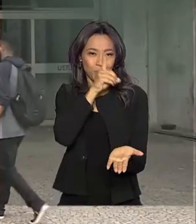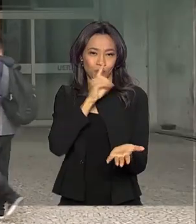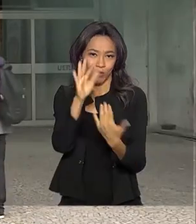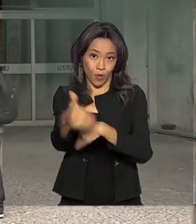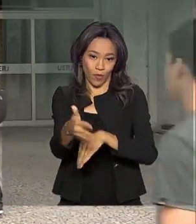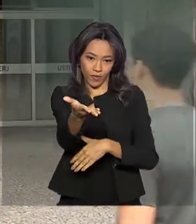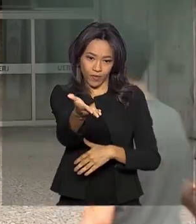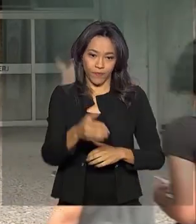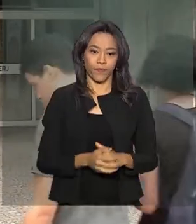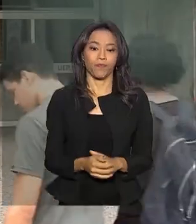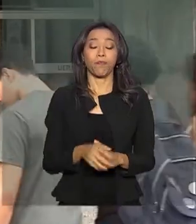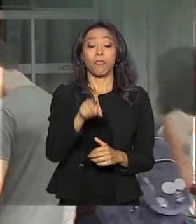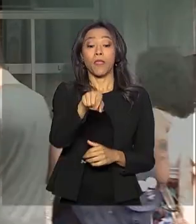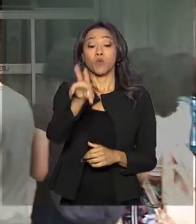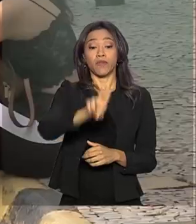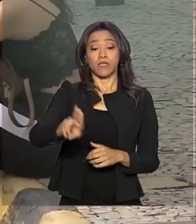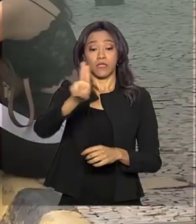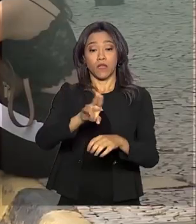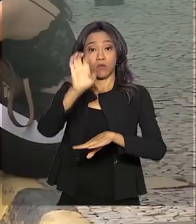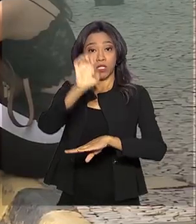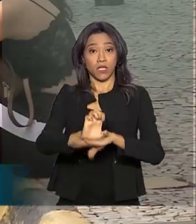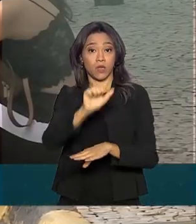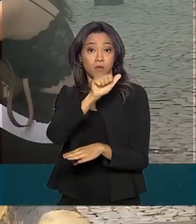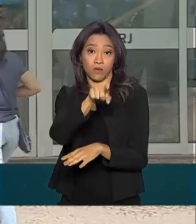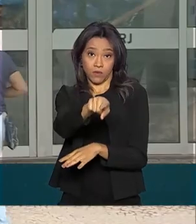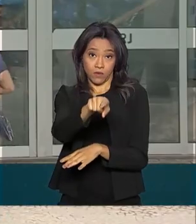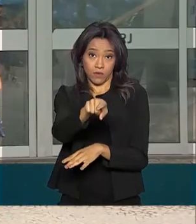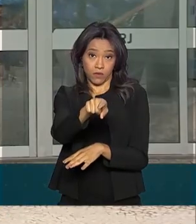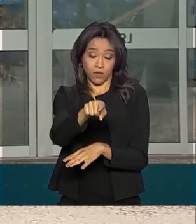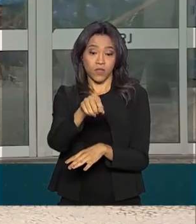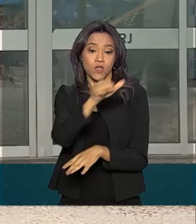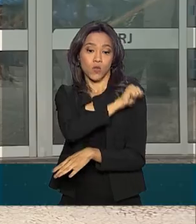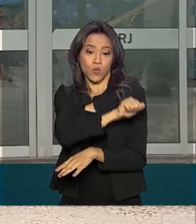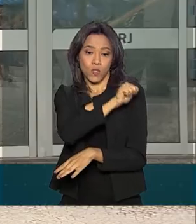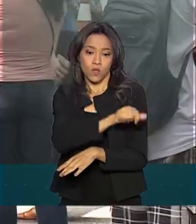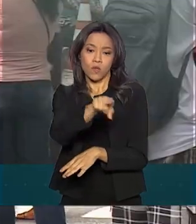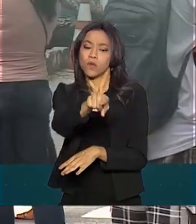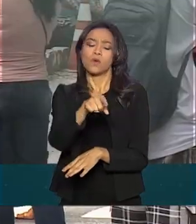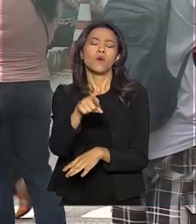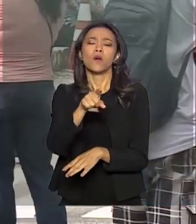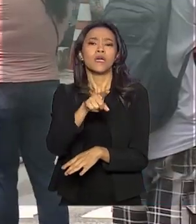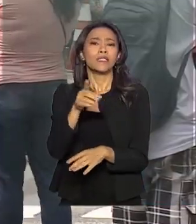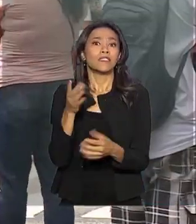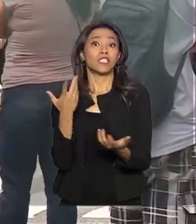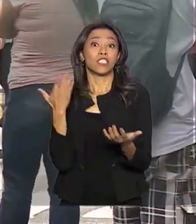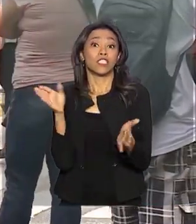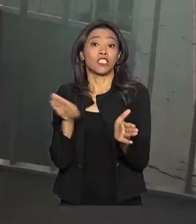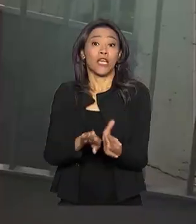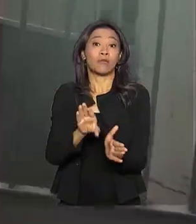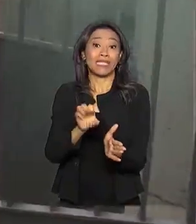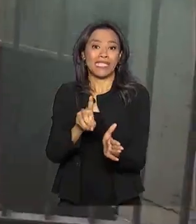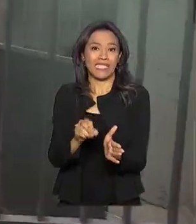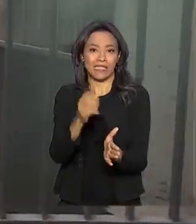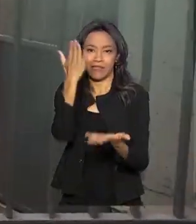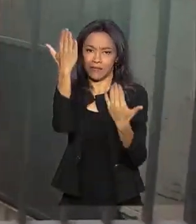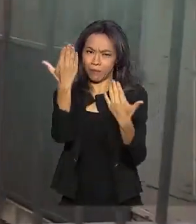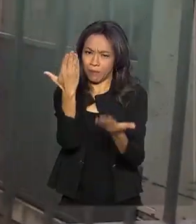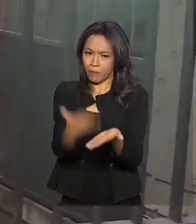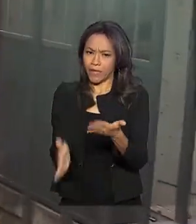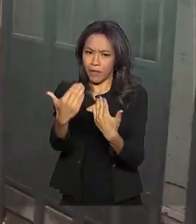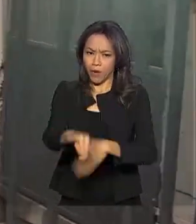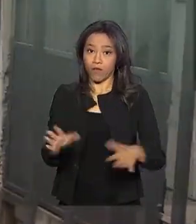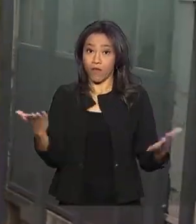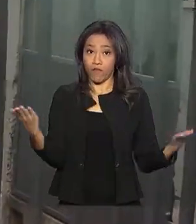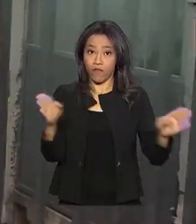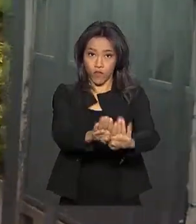Na Universidade Estadual do Rio de Janeiro, os candidatos chegaram cedo para não perder a prova. A estratégia deu certo. Na hora do fechamento dos